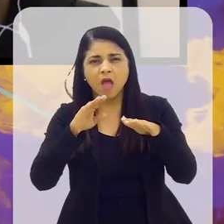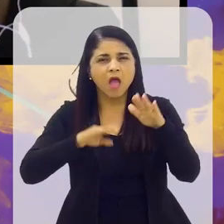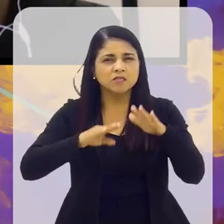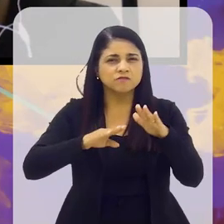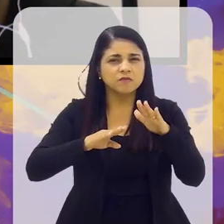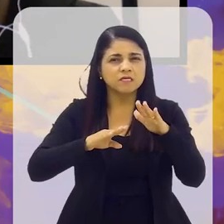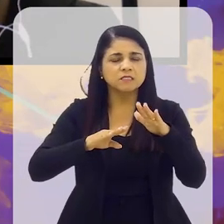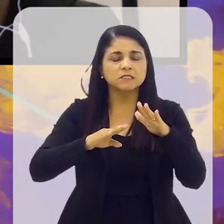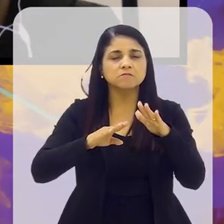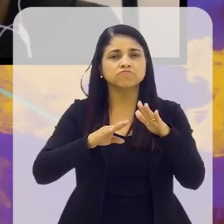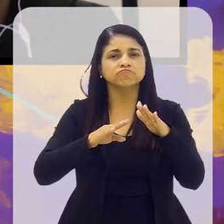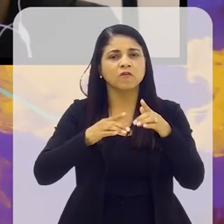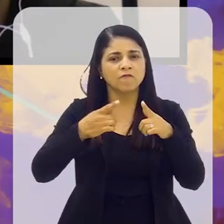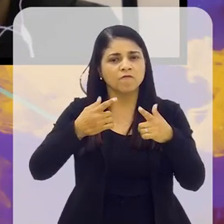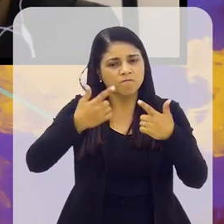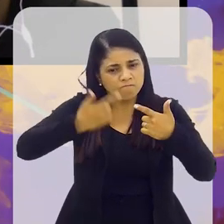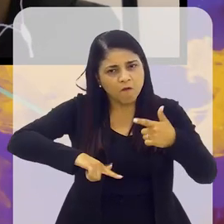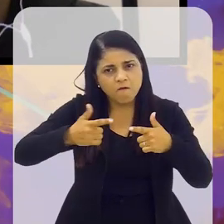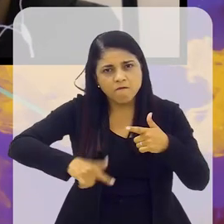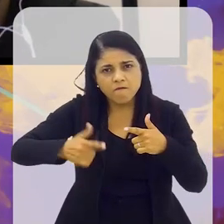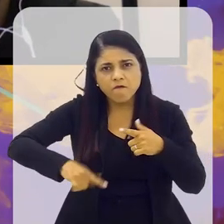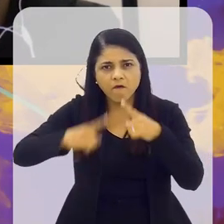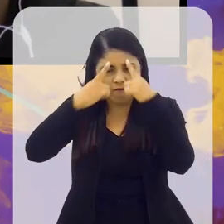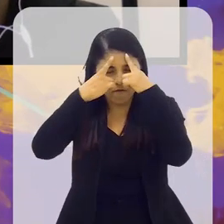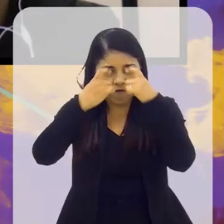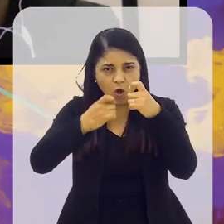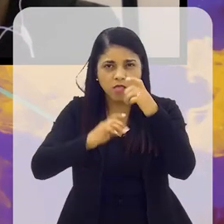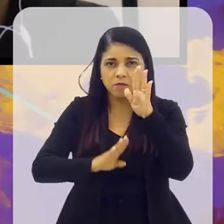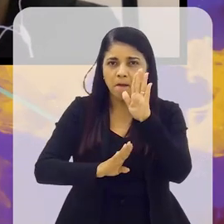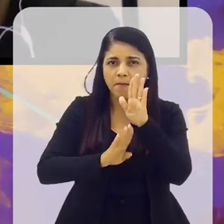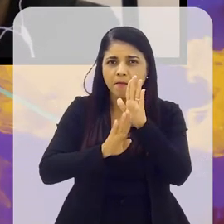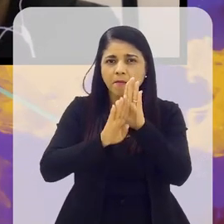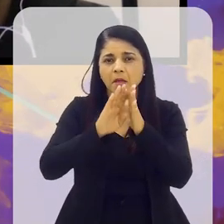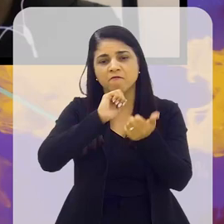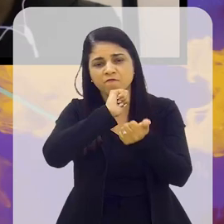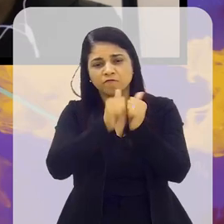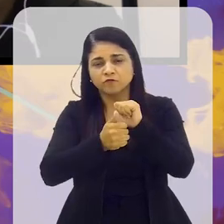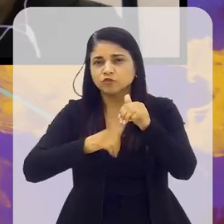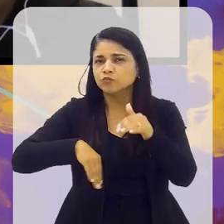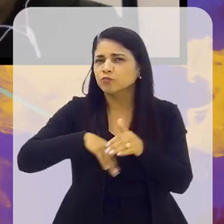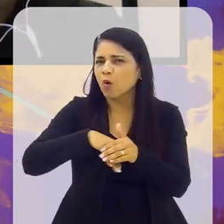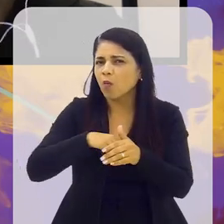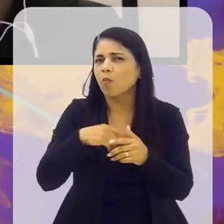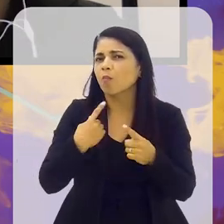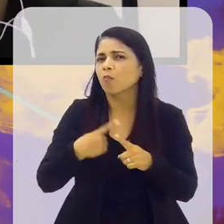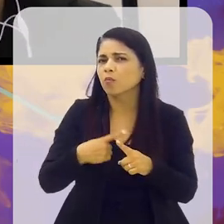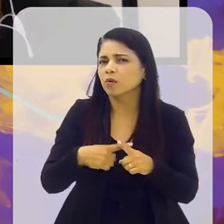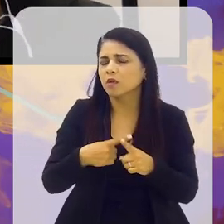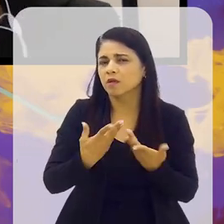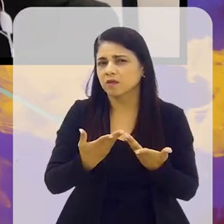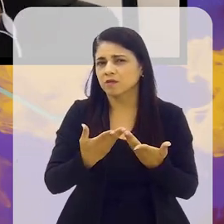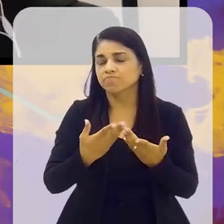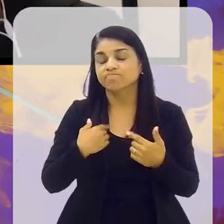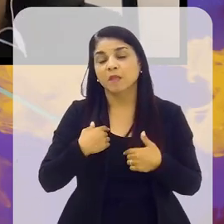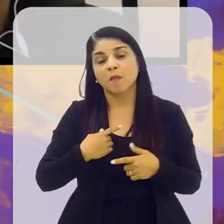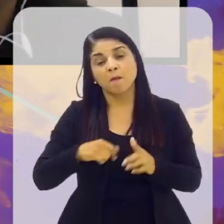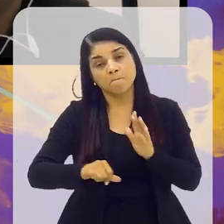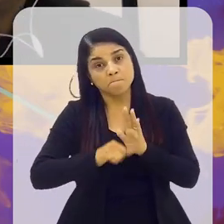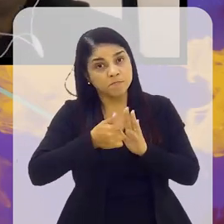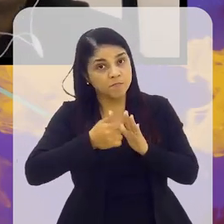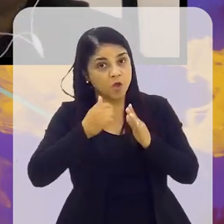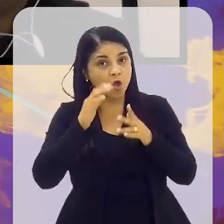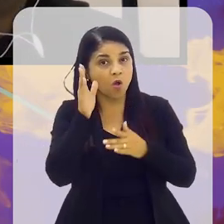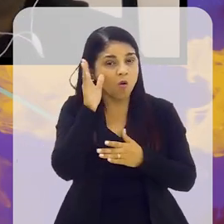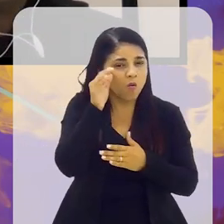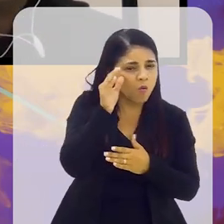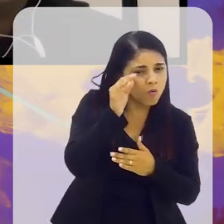até a sequência de violência em nosso futebol? Bom, a primeira coisa que eu preciso observar é